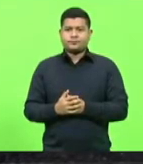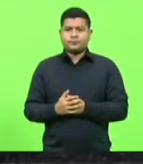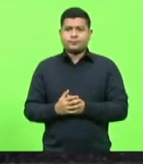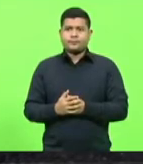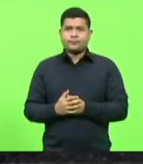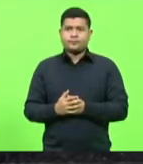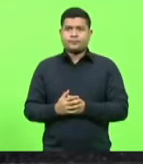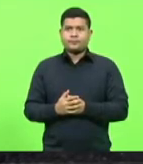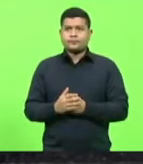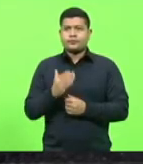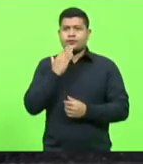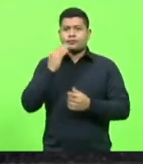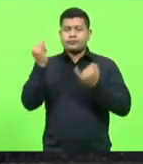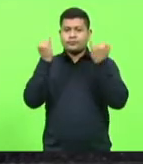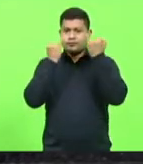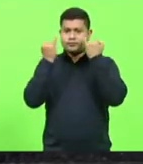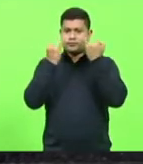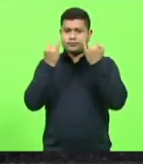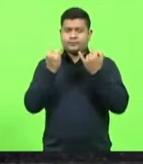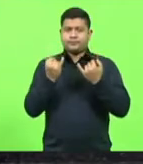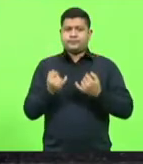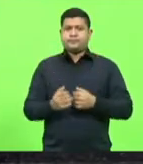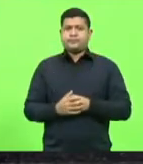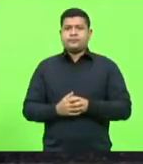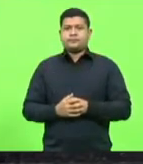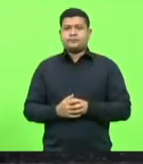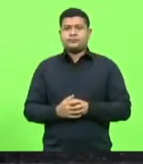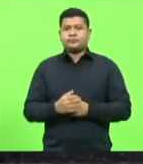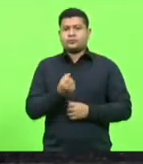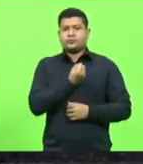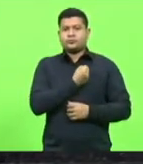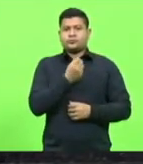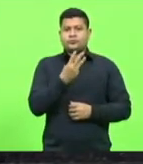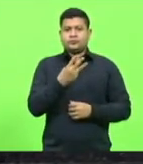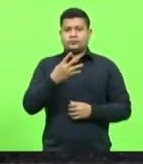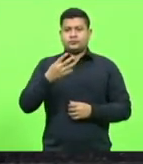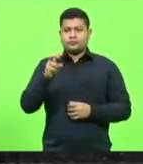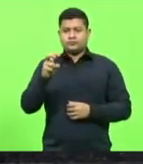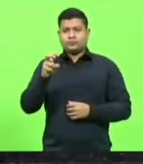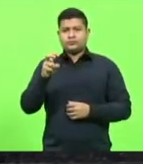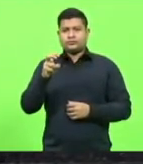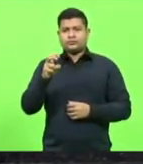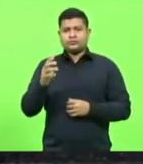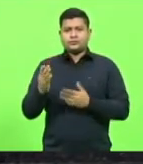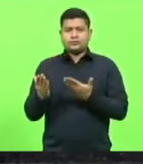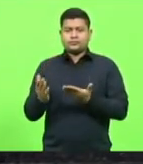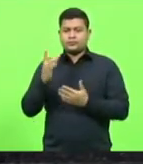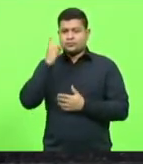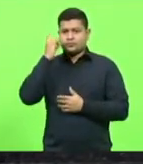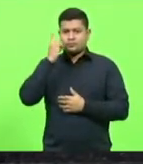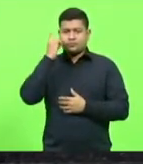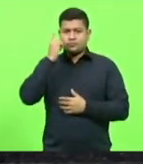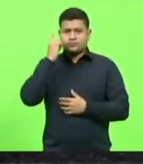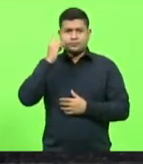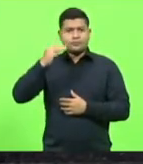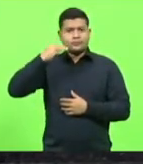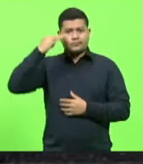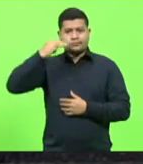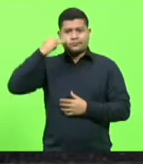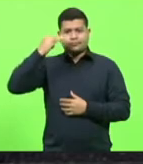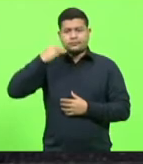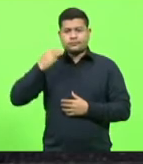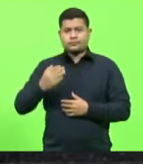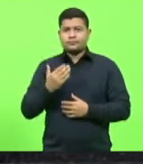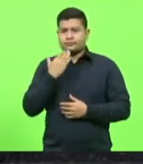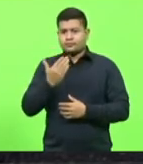Pedido de informações. Pedido de informação número 345. Deputado Márcio Machado. Solicita ao